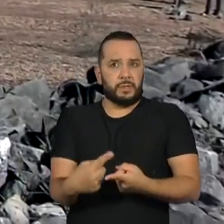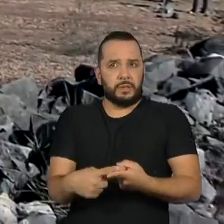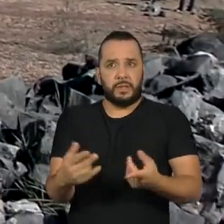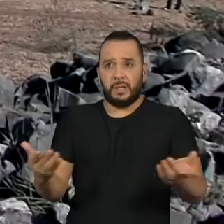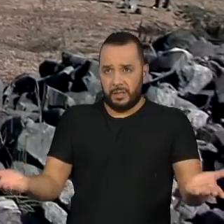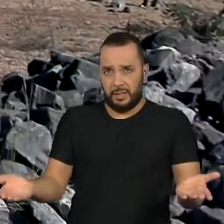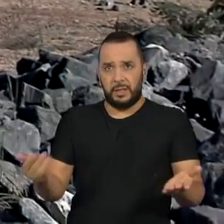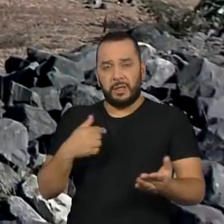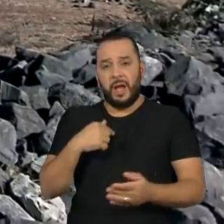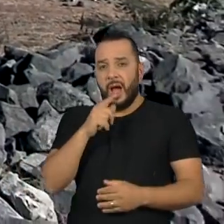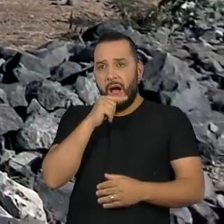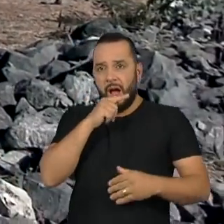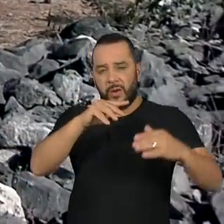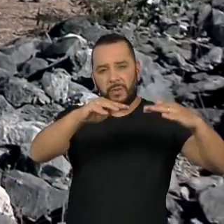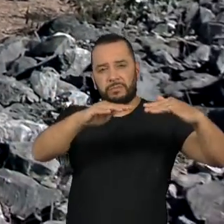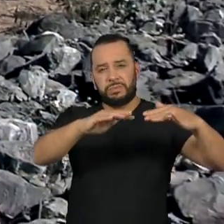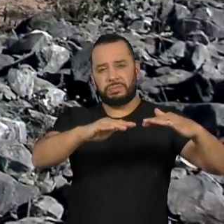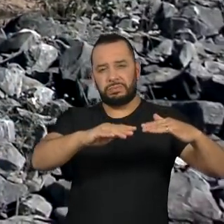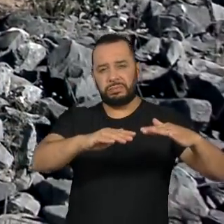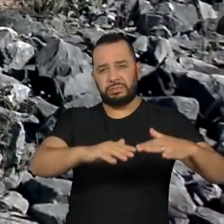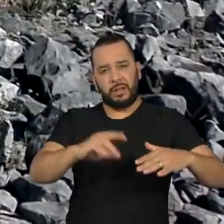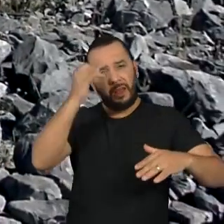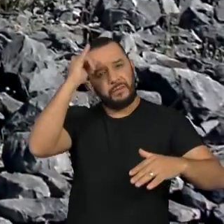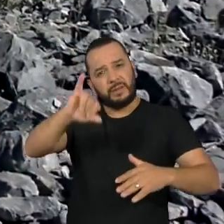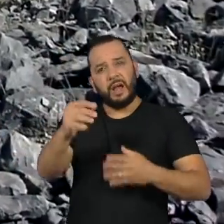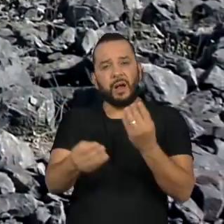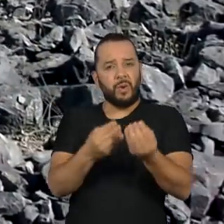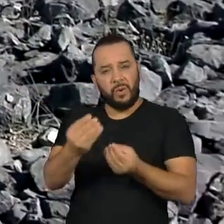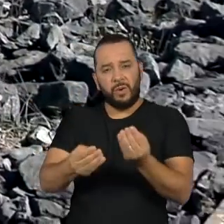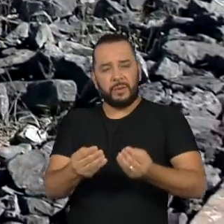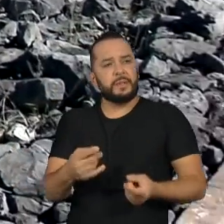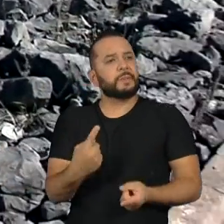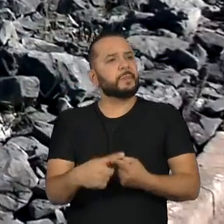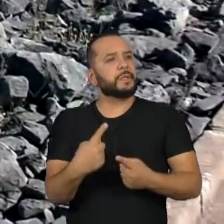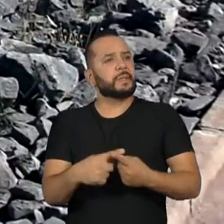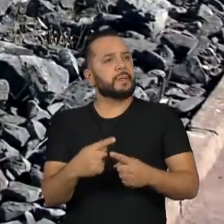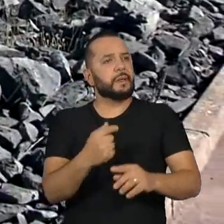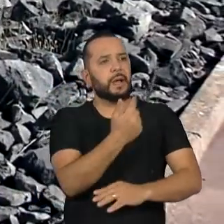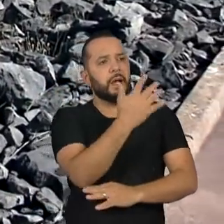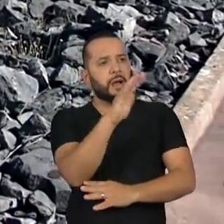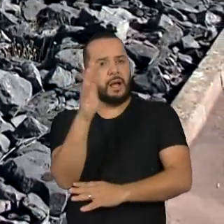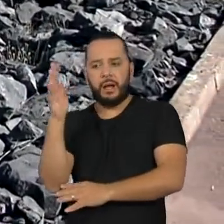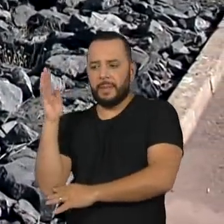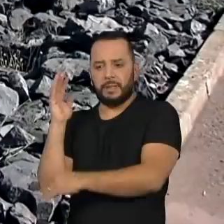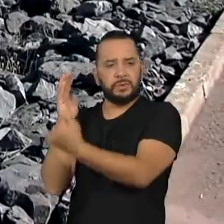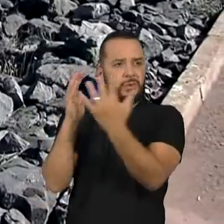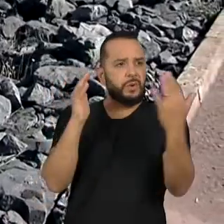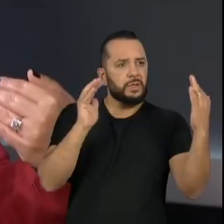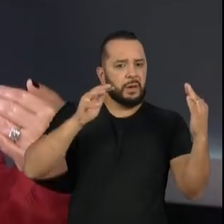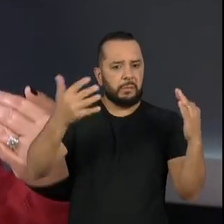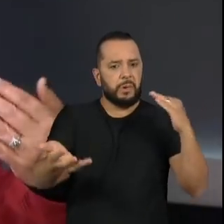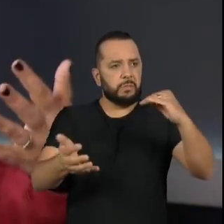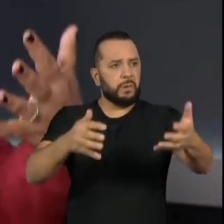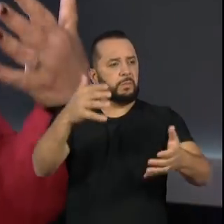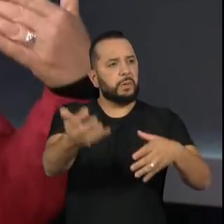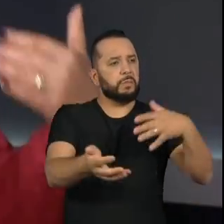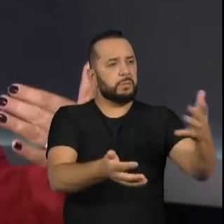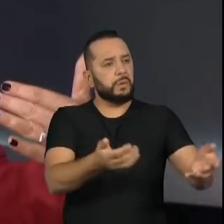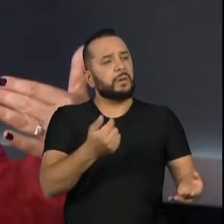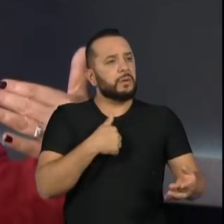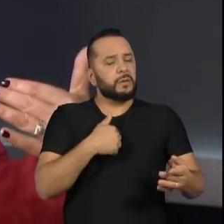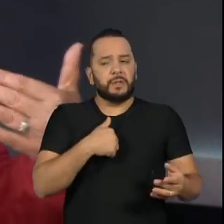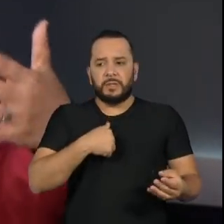mitigados, eles fossem reduzidos. Por que o desmatamento da Amazônia influencia no regime de chuvas